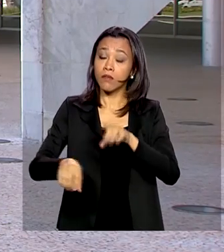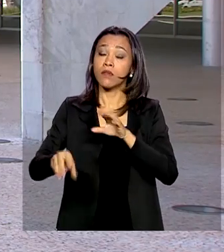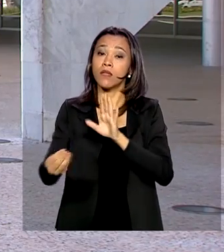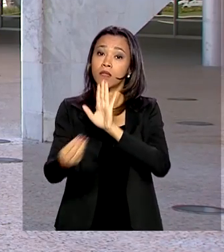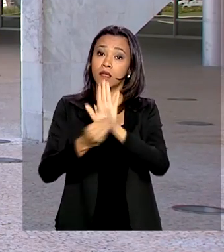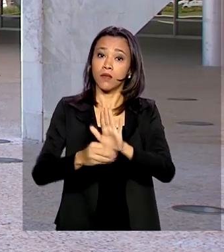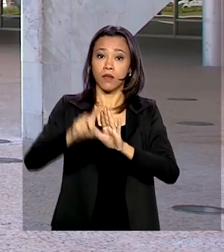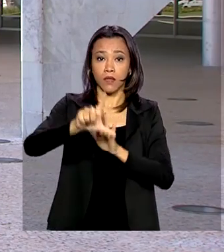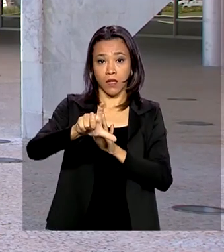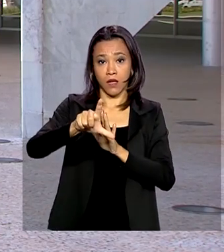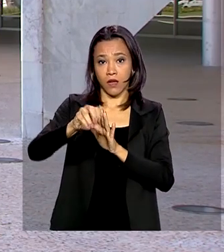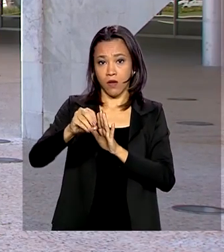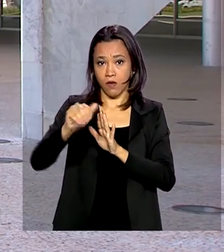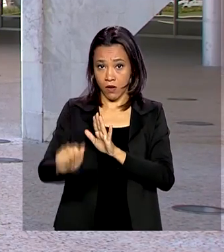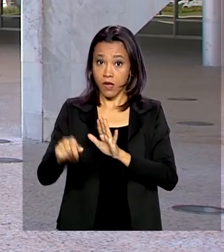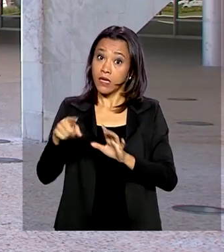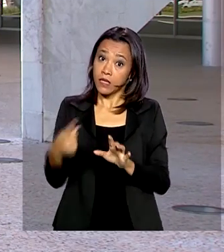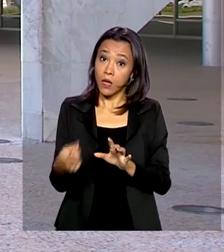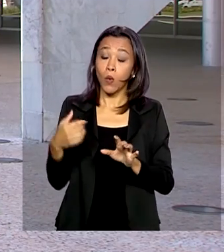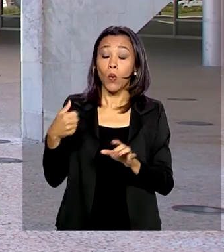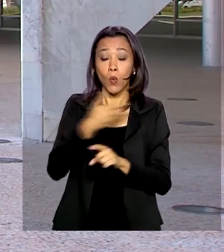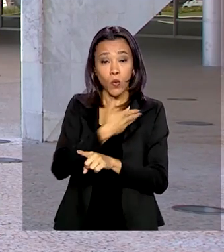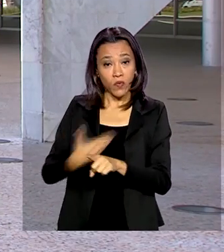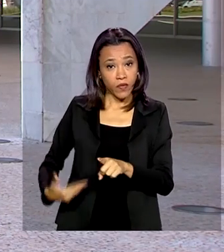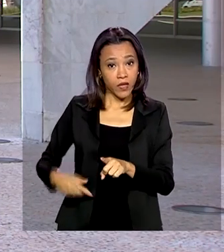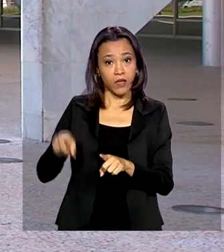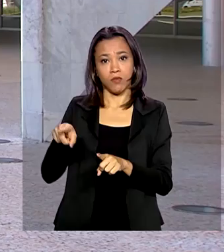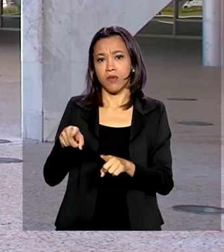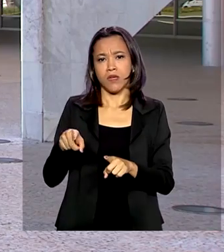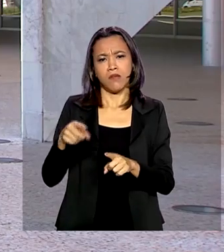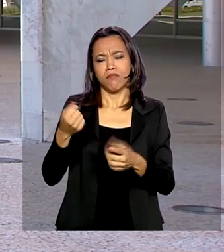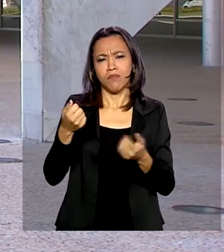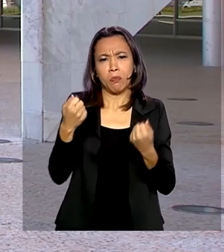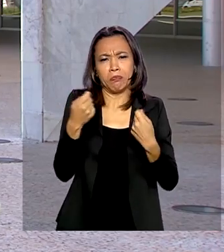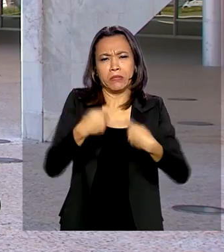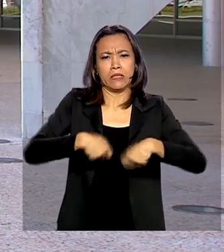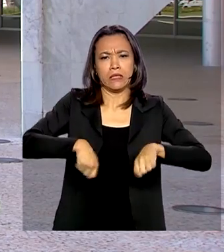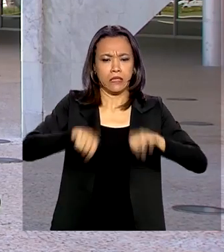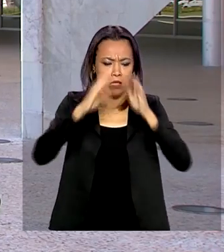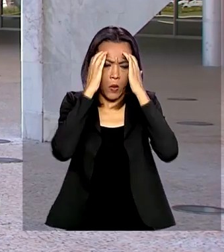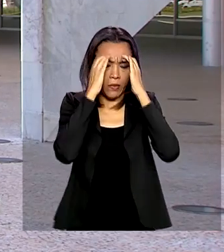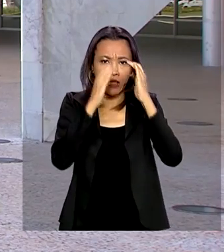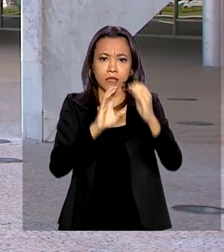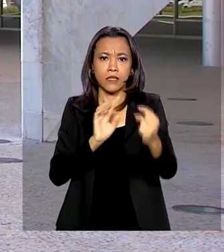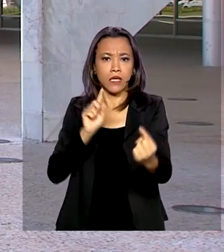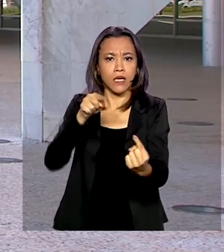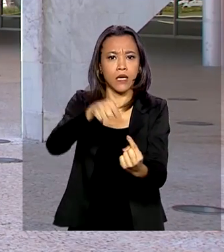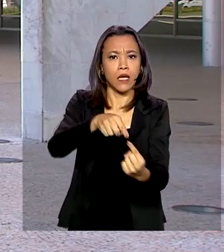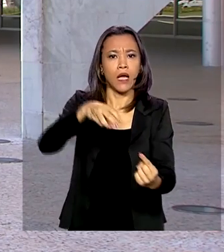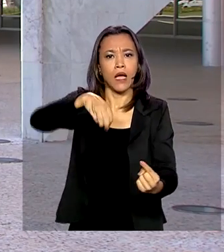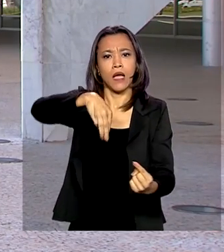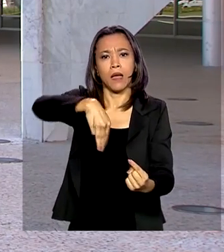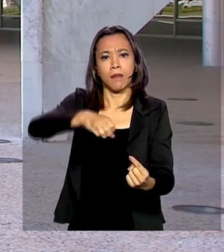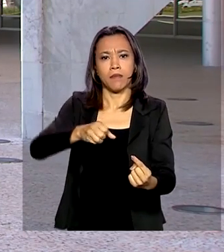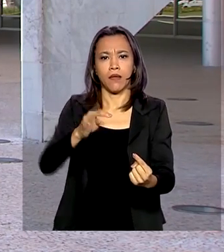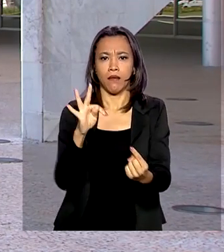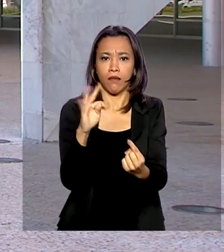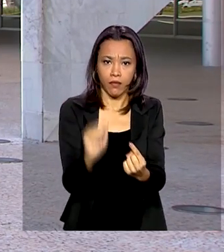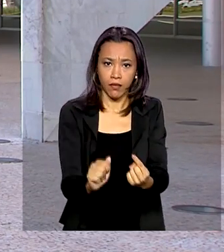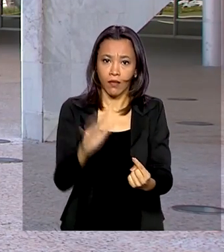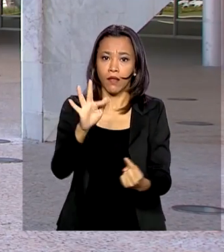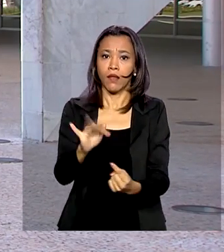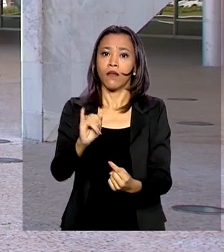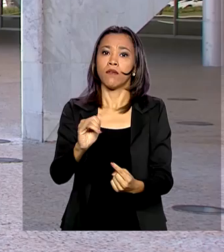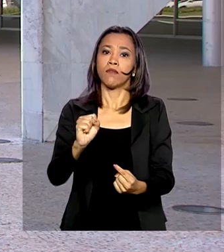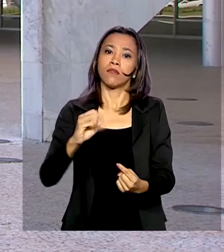ficaria desobrigado de cumprir a meta fiscal que para este ano é de déficit de R 124 bilhões. Além